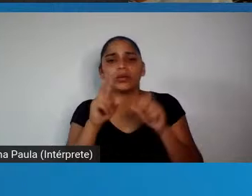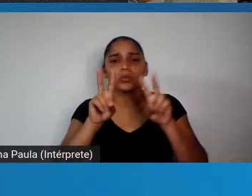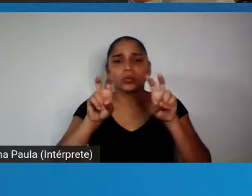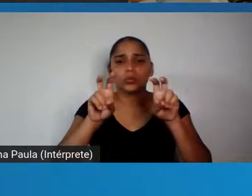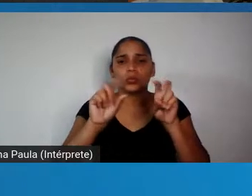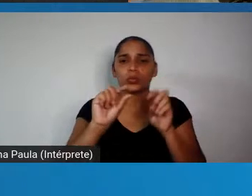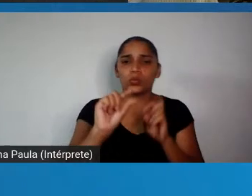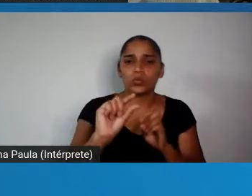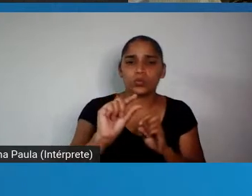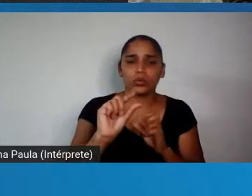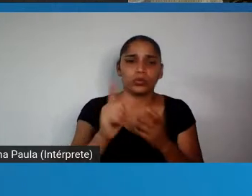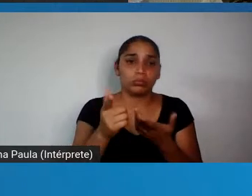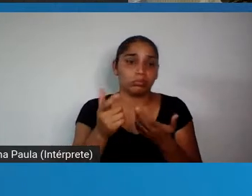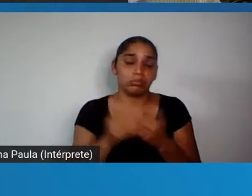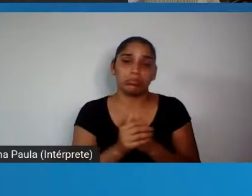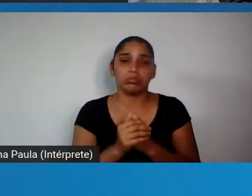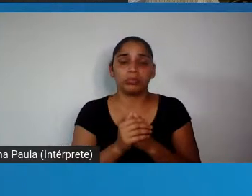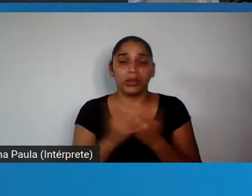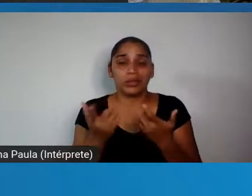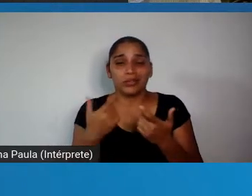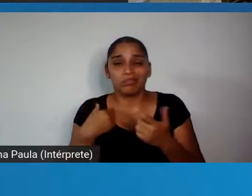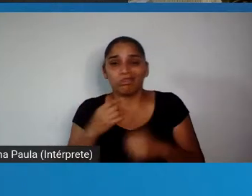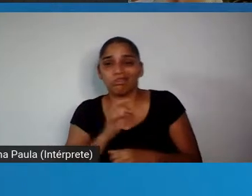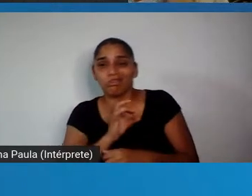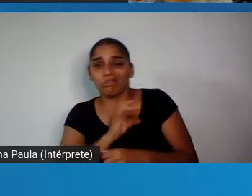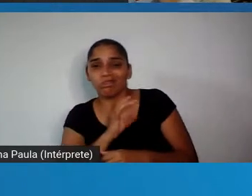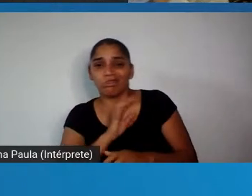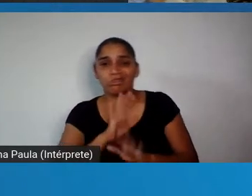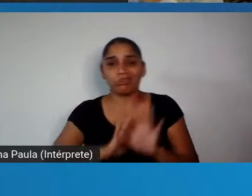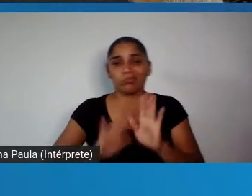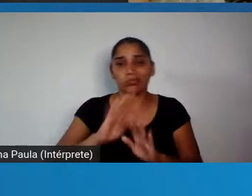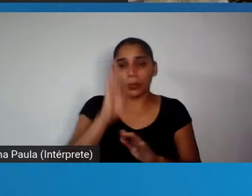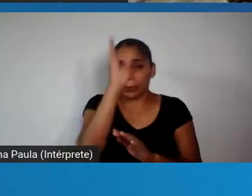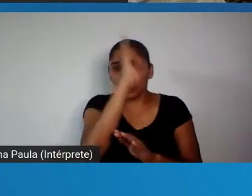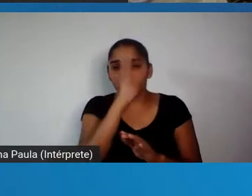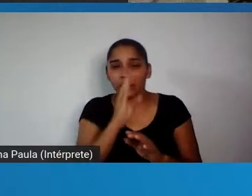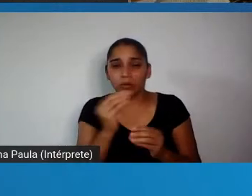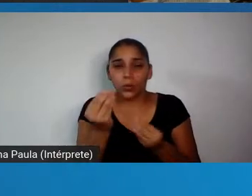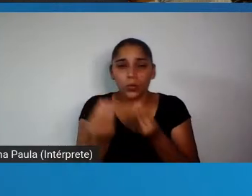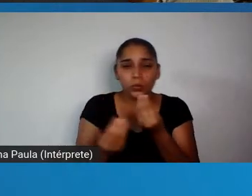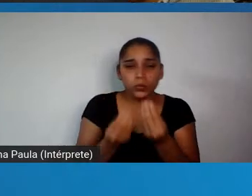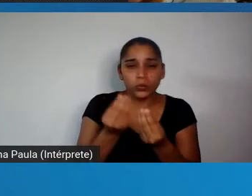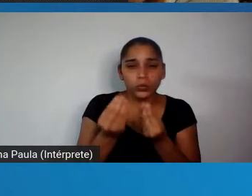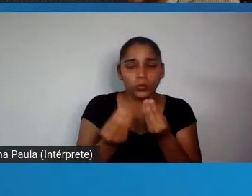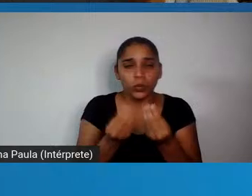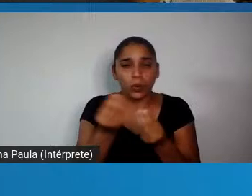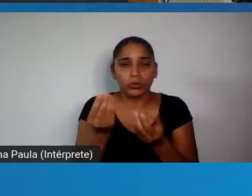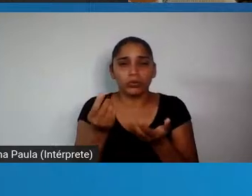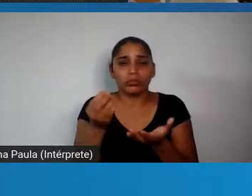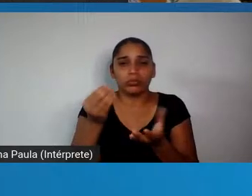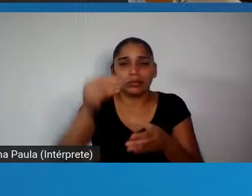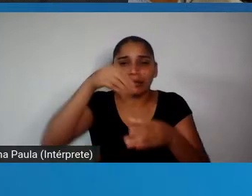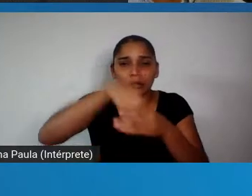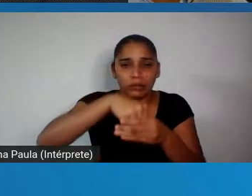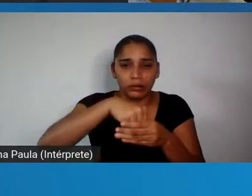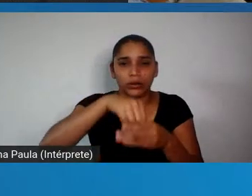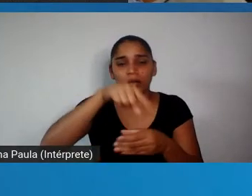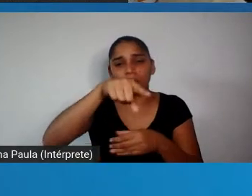isso, que essa é uma apreensão muito grande, como que o Brasil se insere, se inscreve nesse